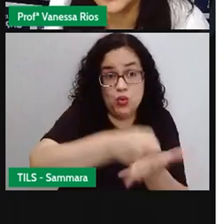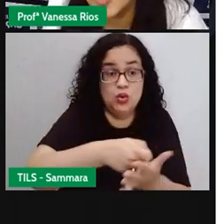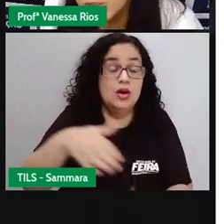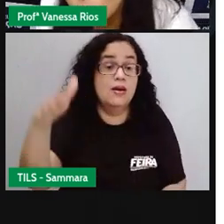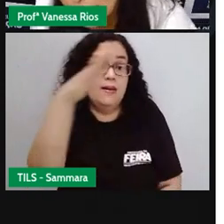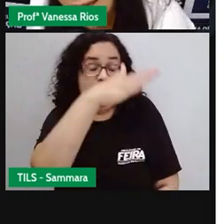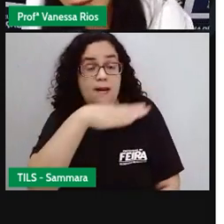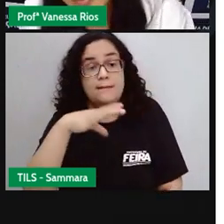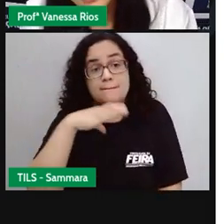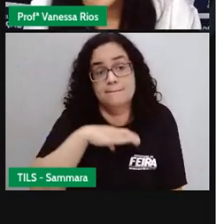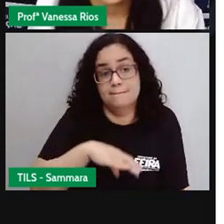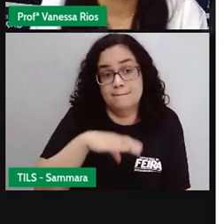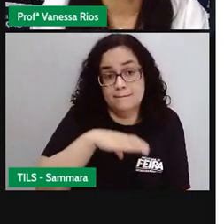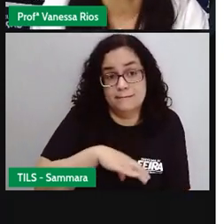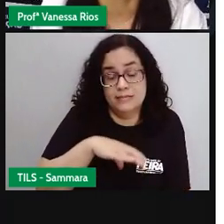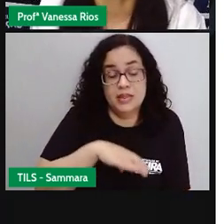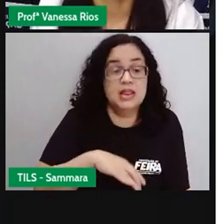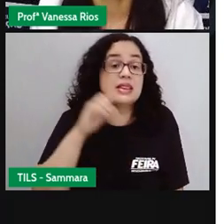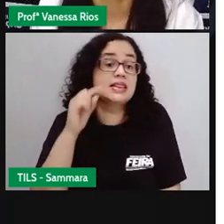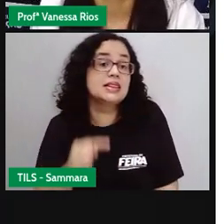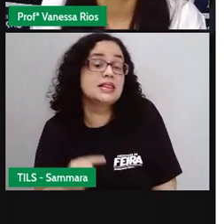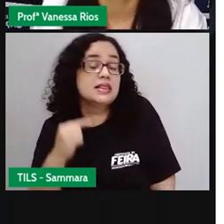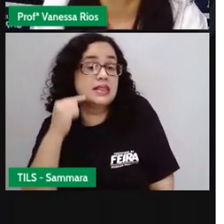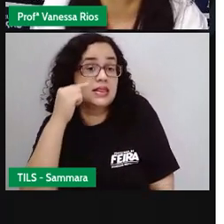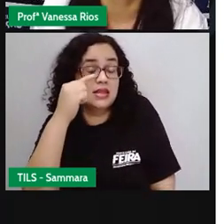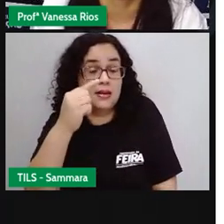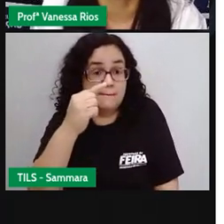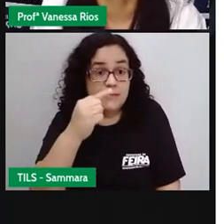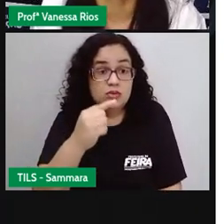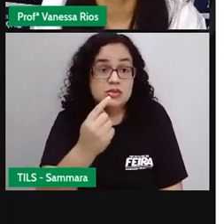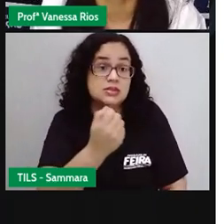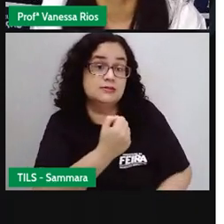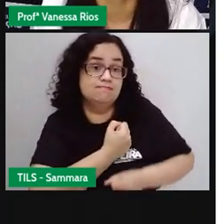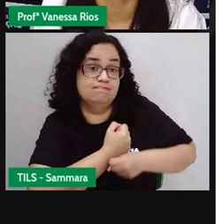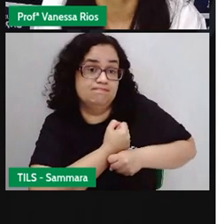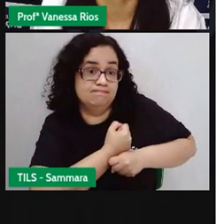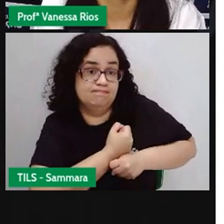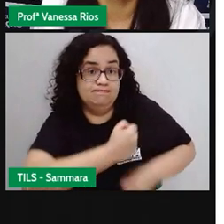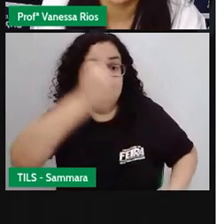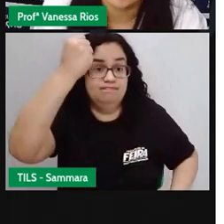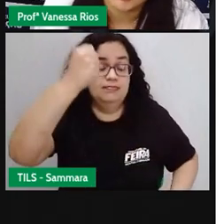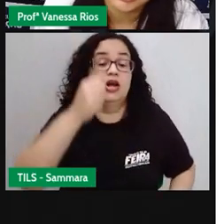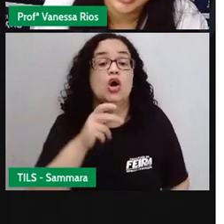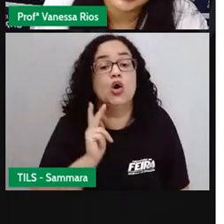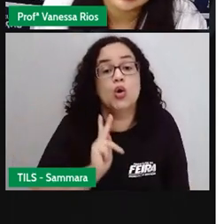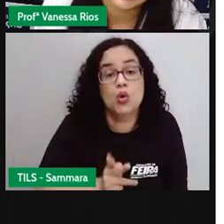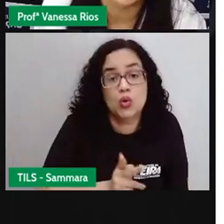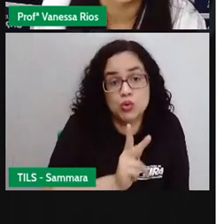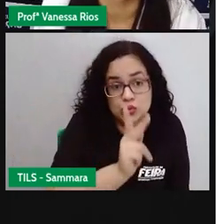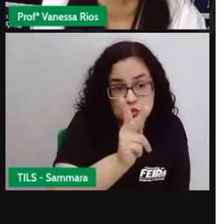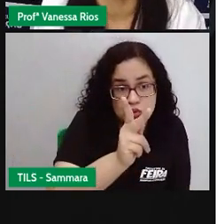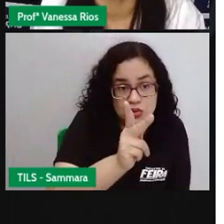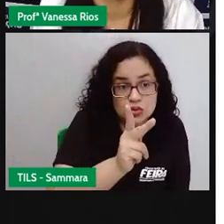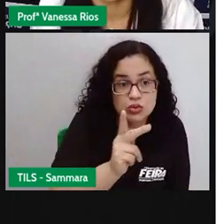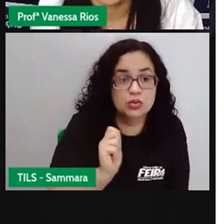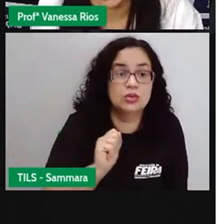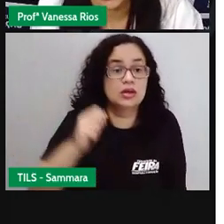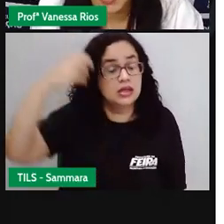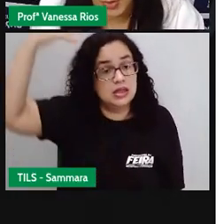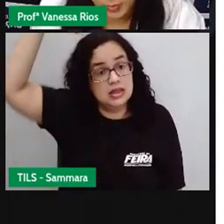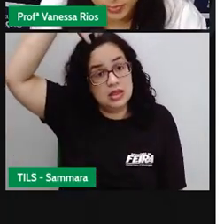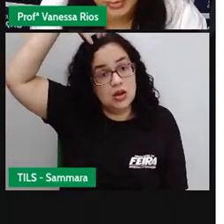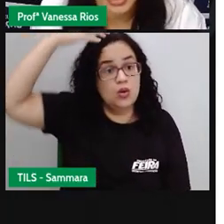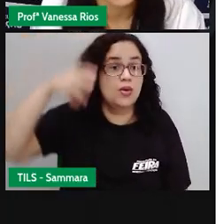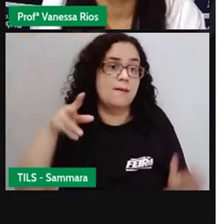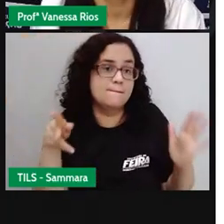regidas por Portugal. A partir da independência, o Brasil passou, continuou com a monarquia, mas aí passou a ter o